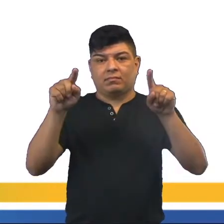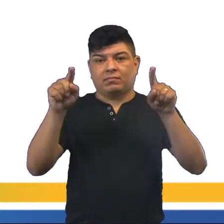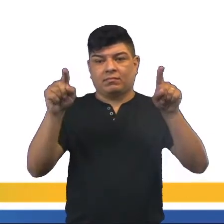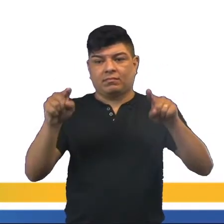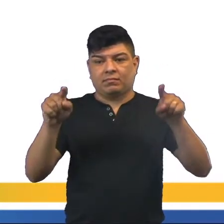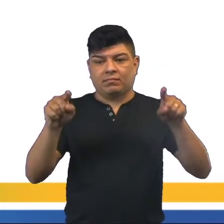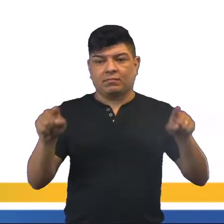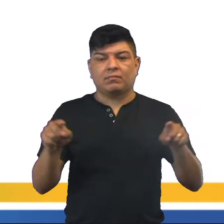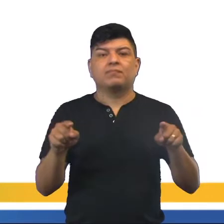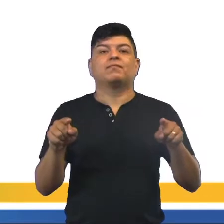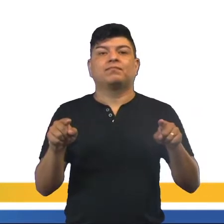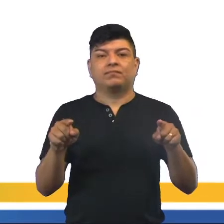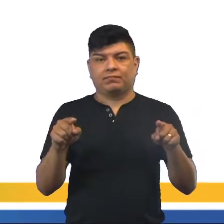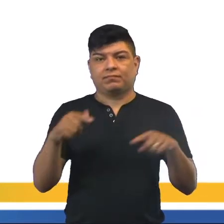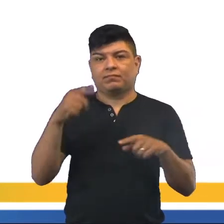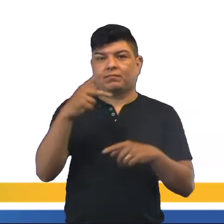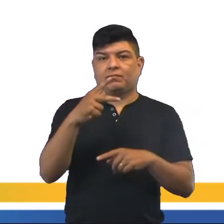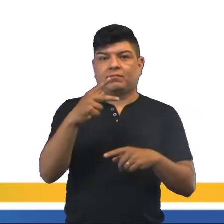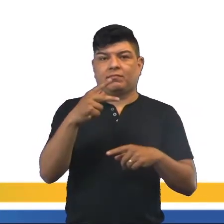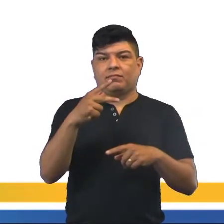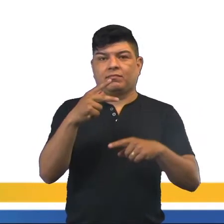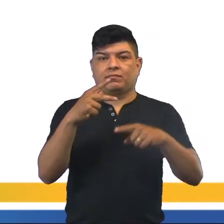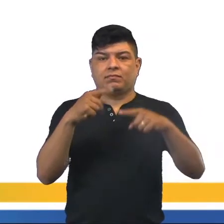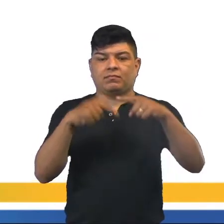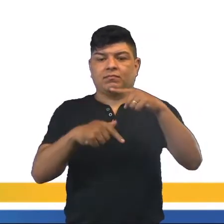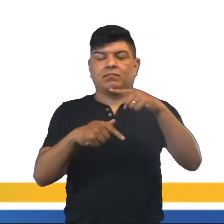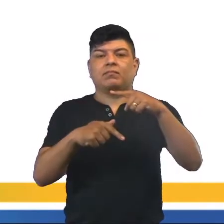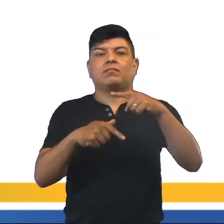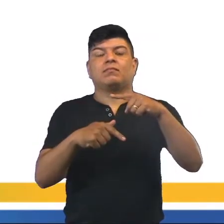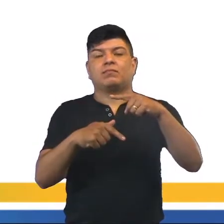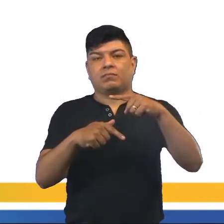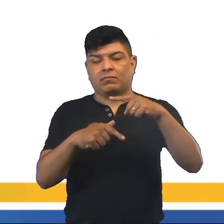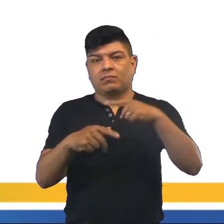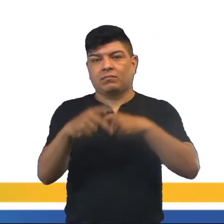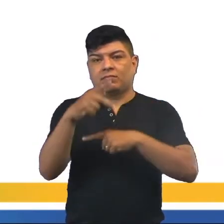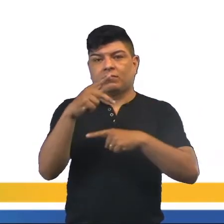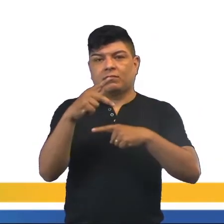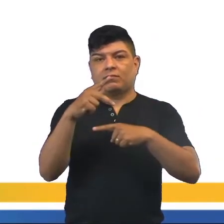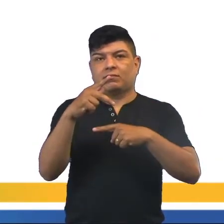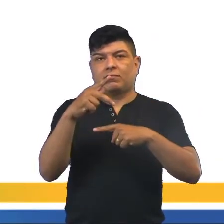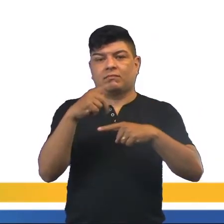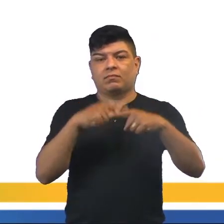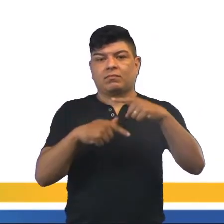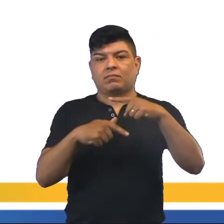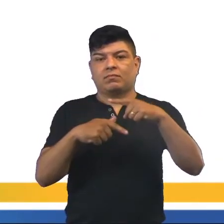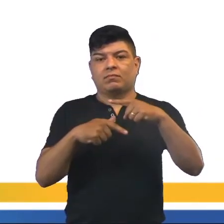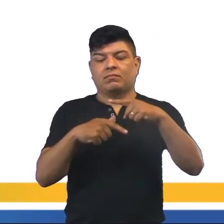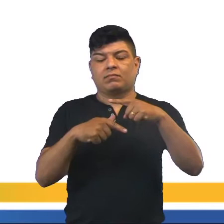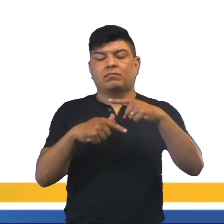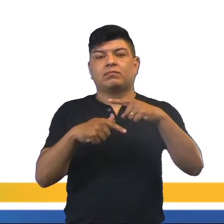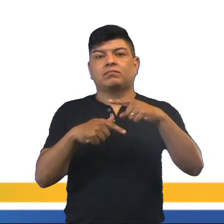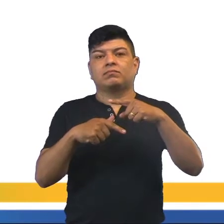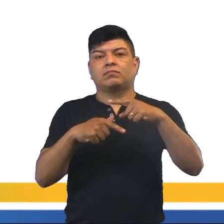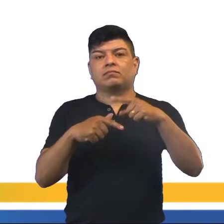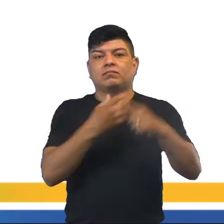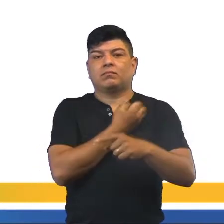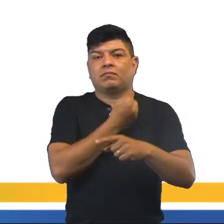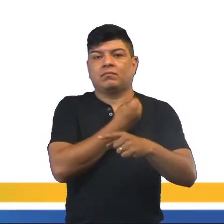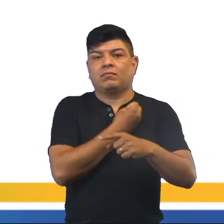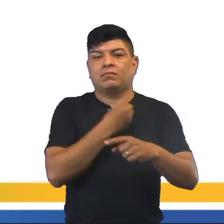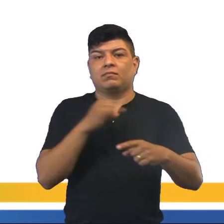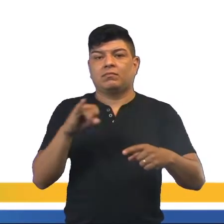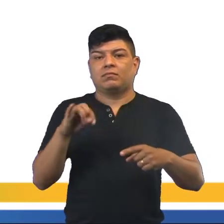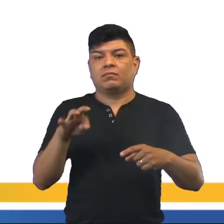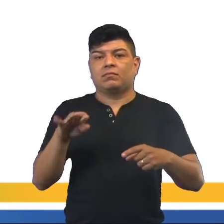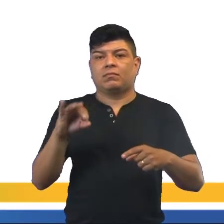chaves, né? P sobre Q, né? Onde esse P e esse Q são números inteiros. E